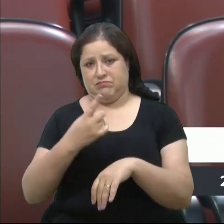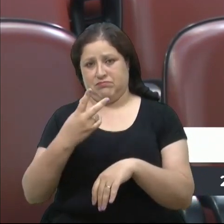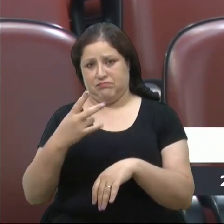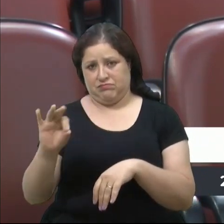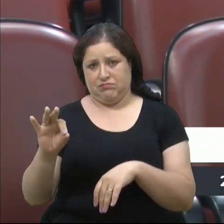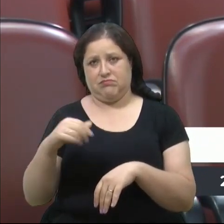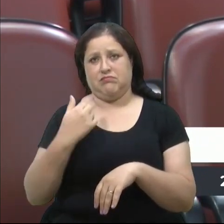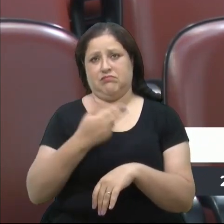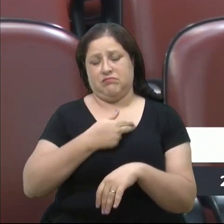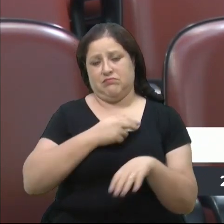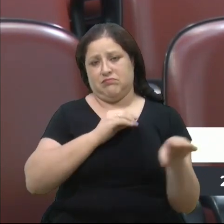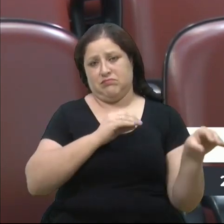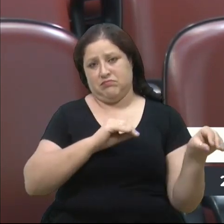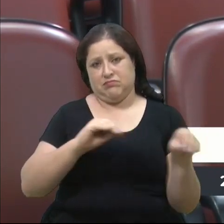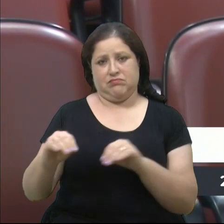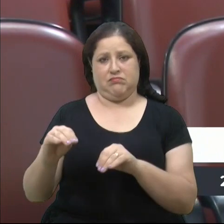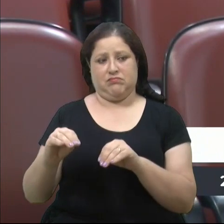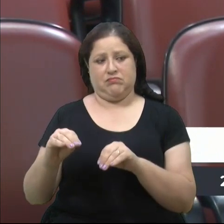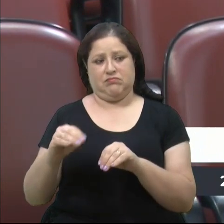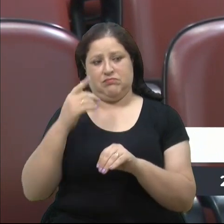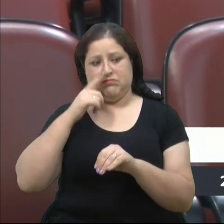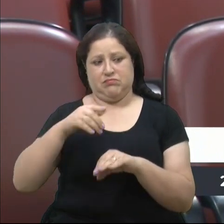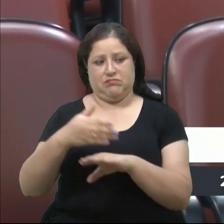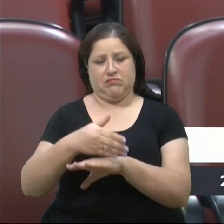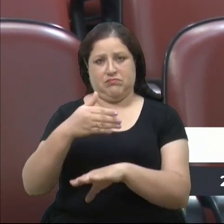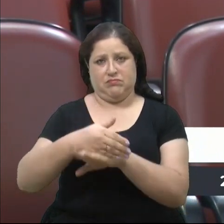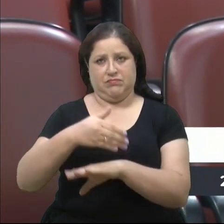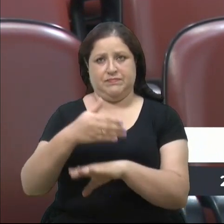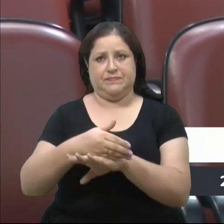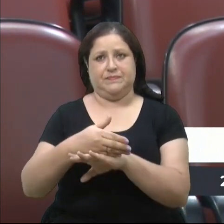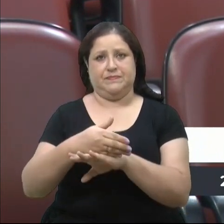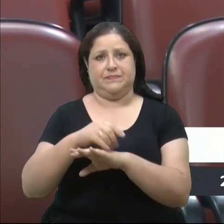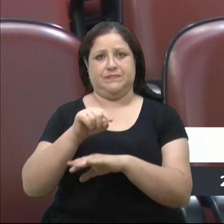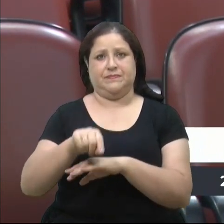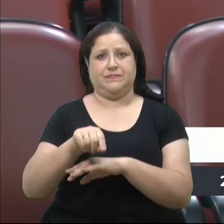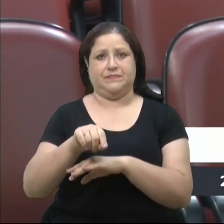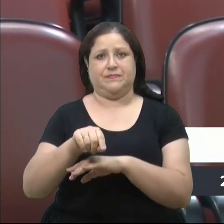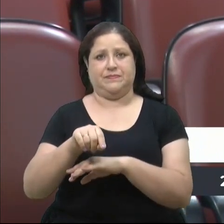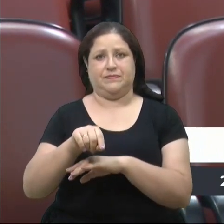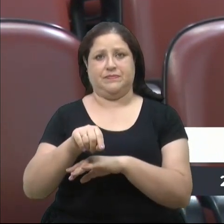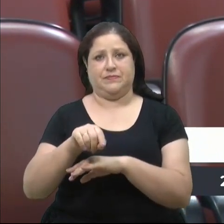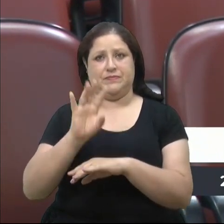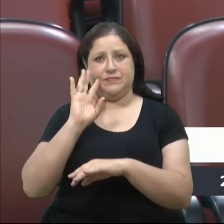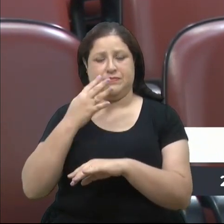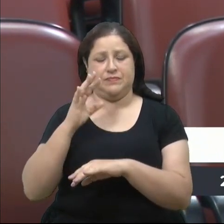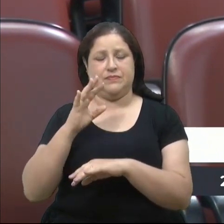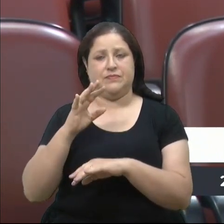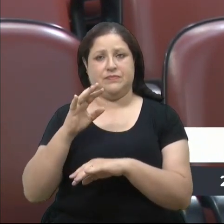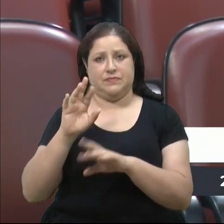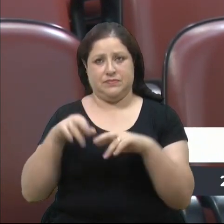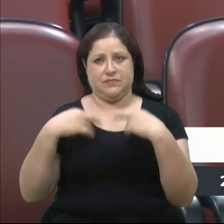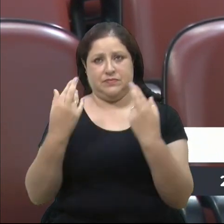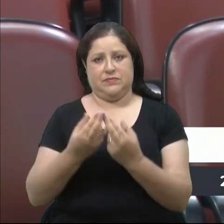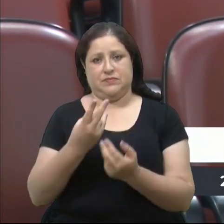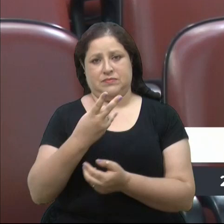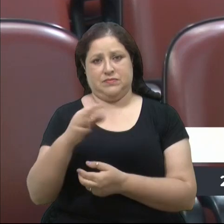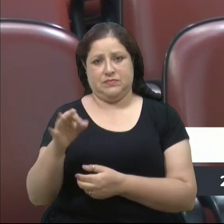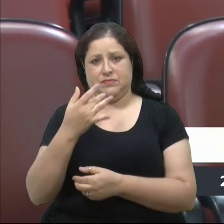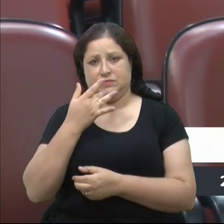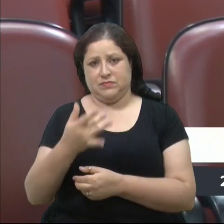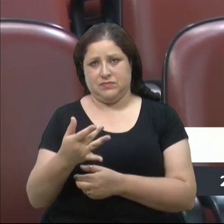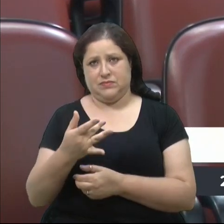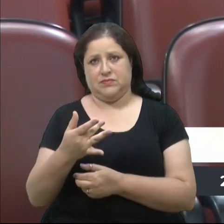nós temos adiando, então, para nós poder participar dessa que vai acontecer, essa reunião, às 14 horas,